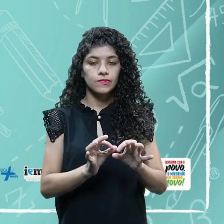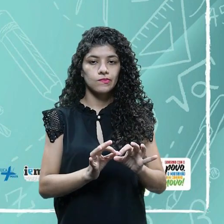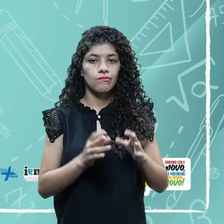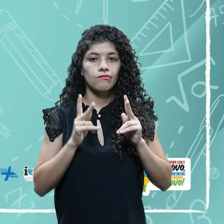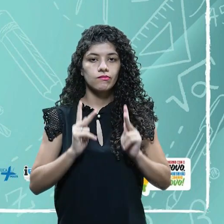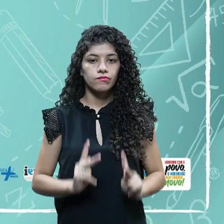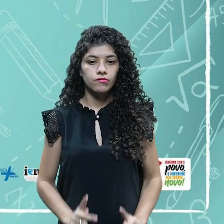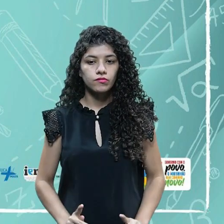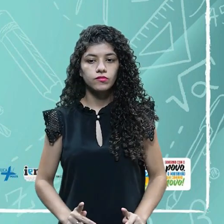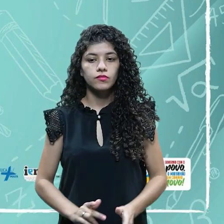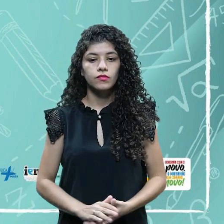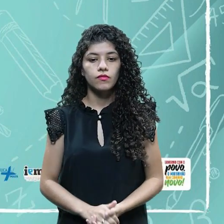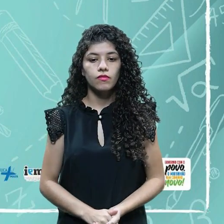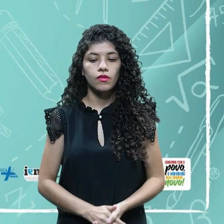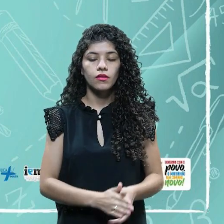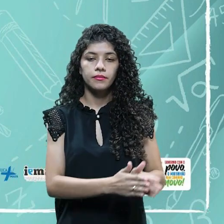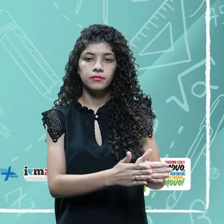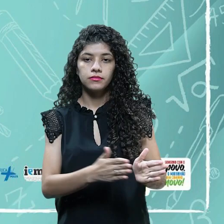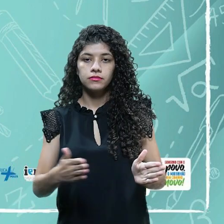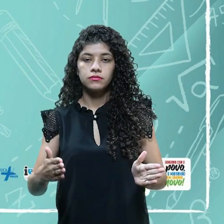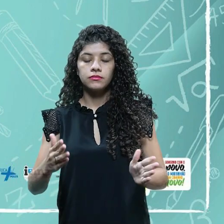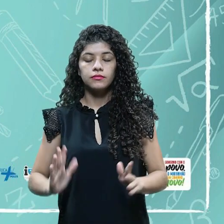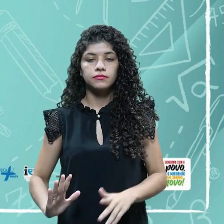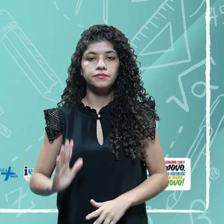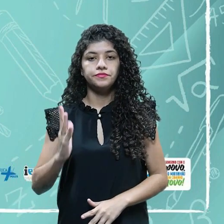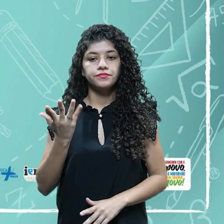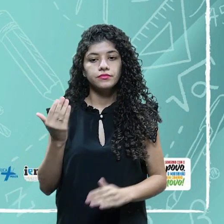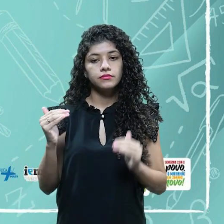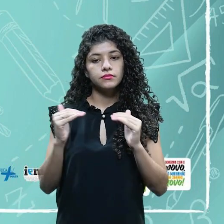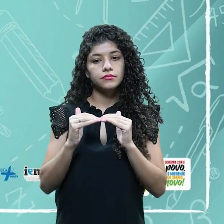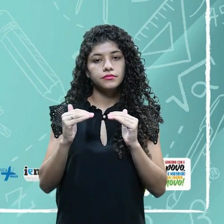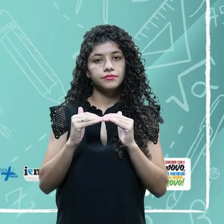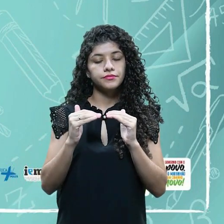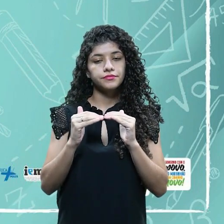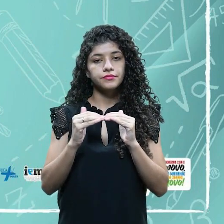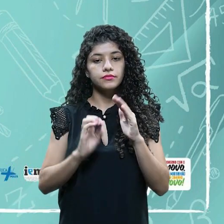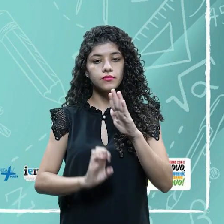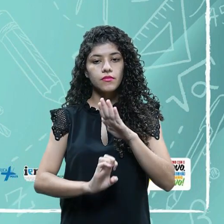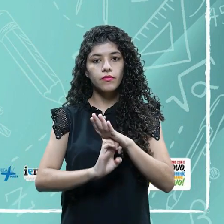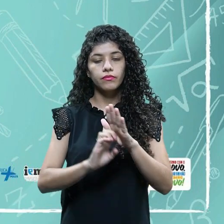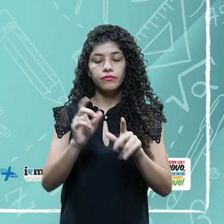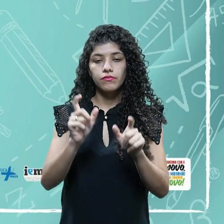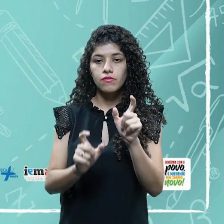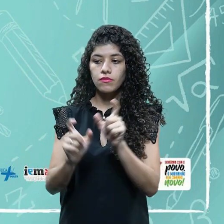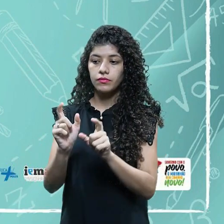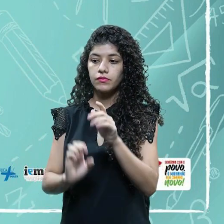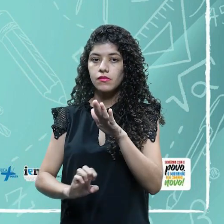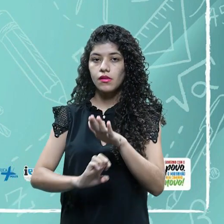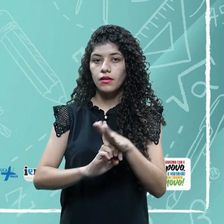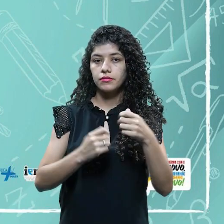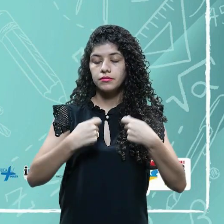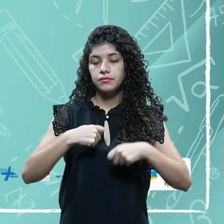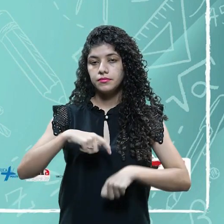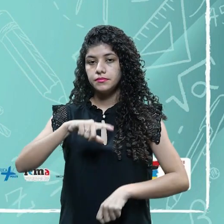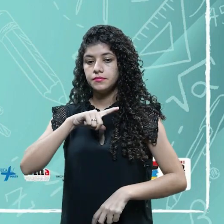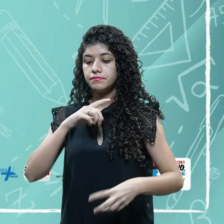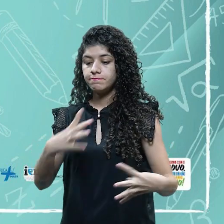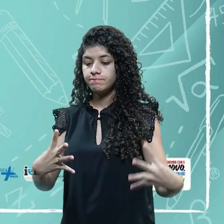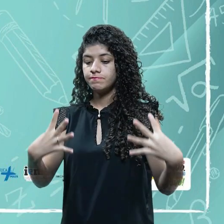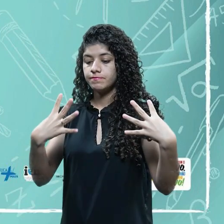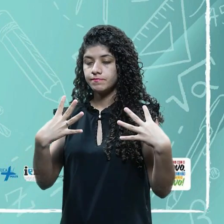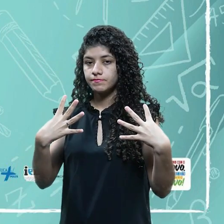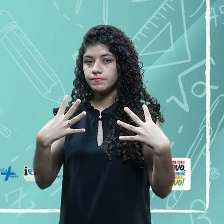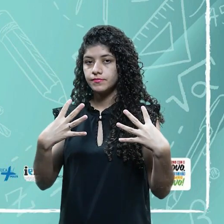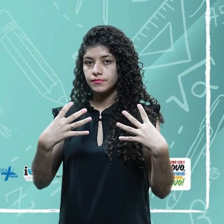que ocorre de acordo com o estatuto de cada empresa. Então, é preciso a gente ter atenção nisso, né. Cada empresa tem uma